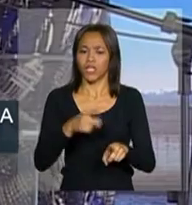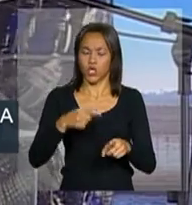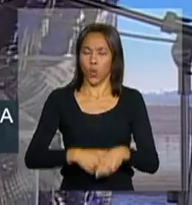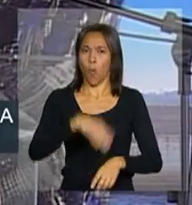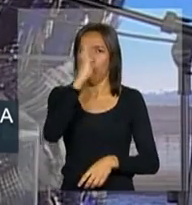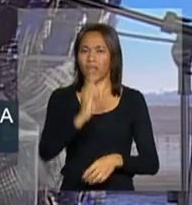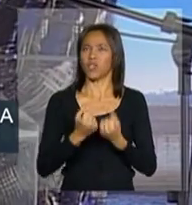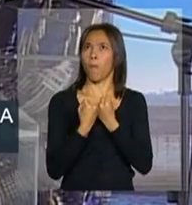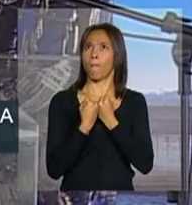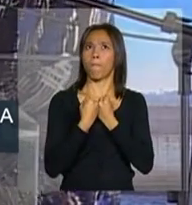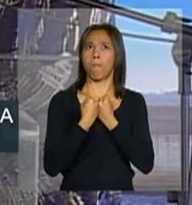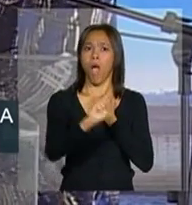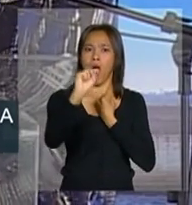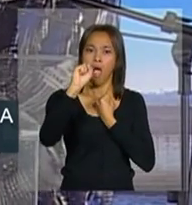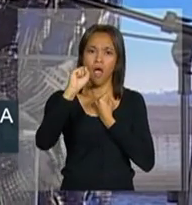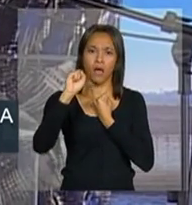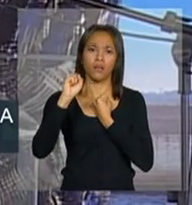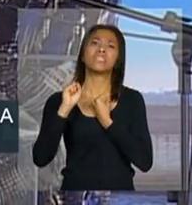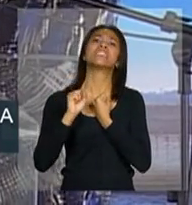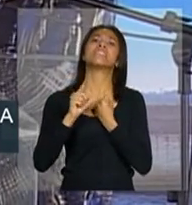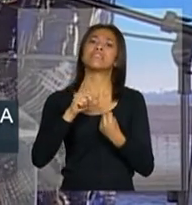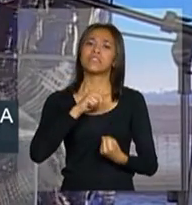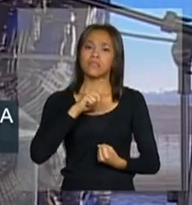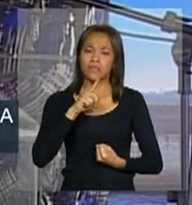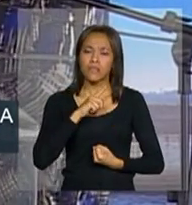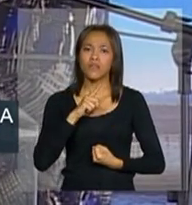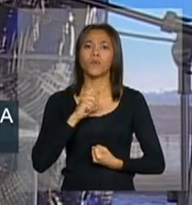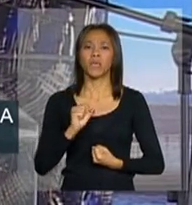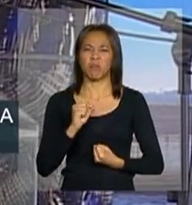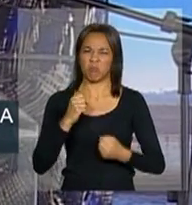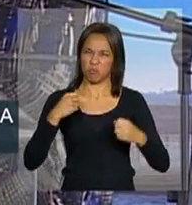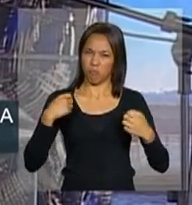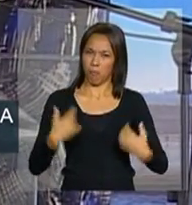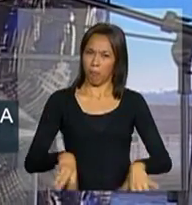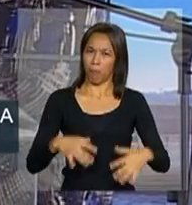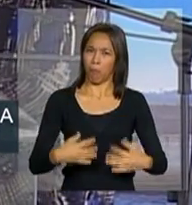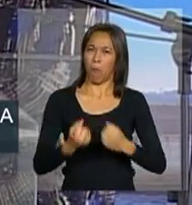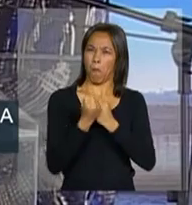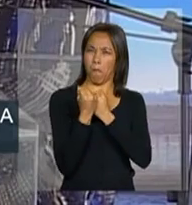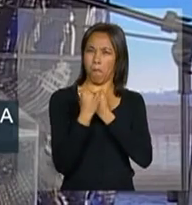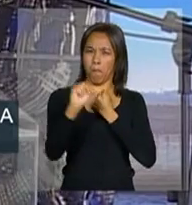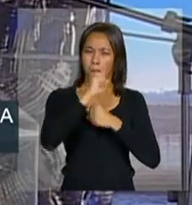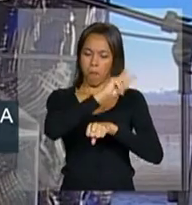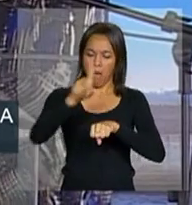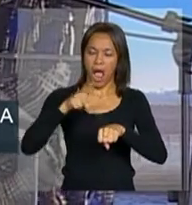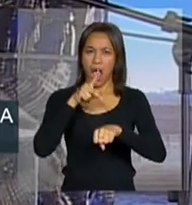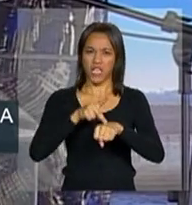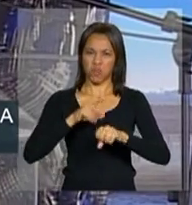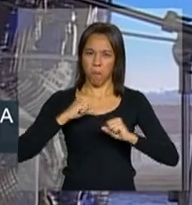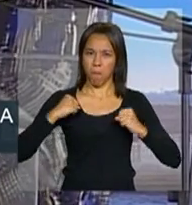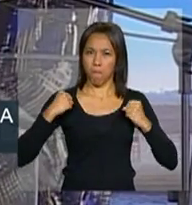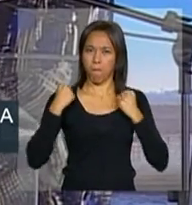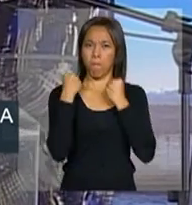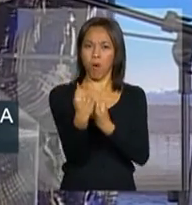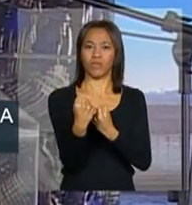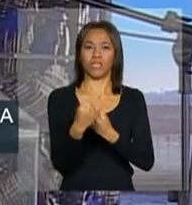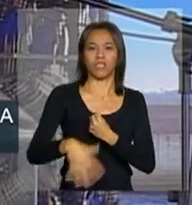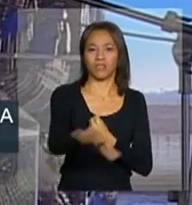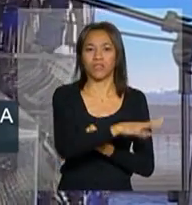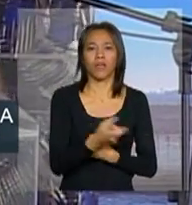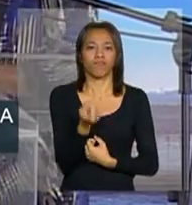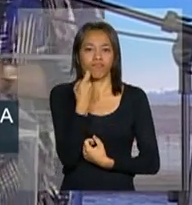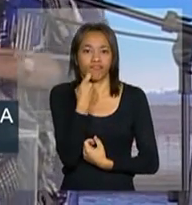tamanho, ser uma grande, um grande país capaz de ser uma potência pesqueira.